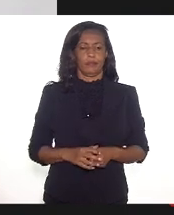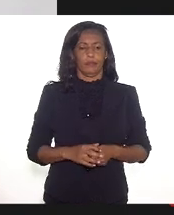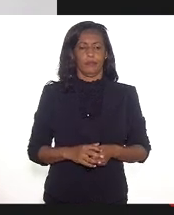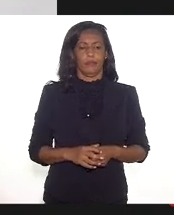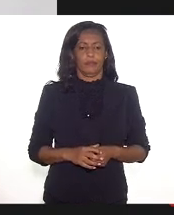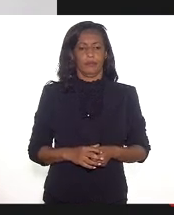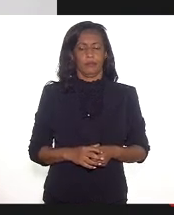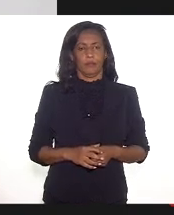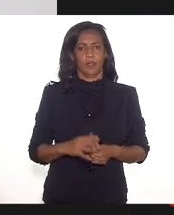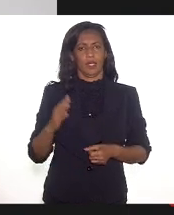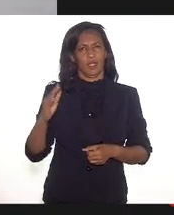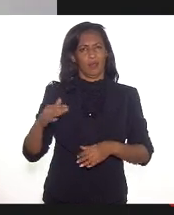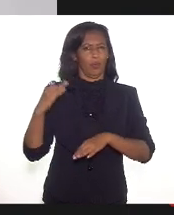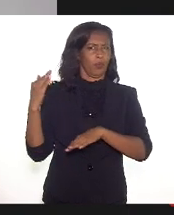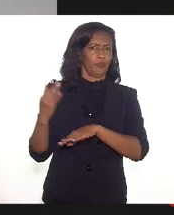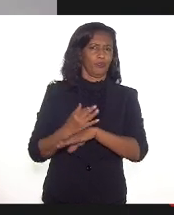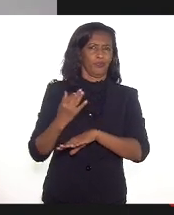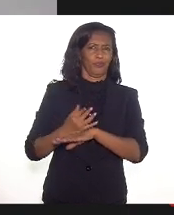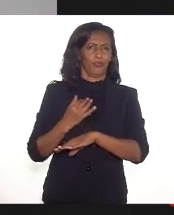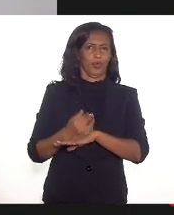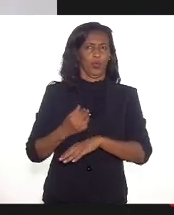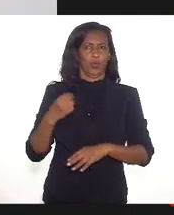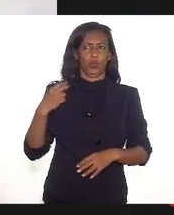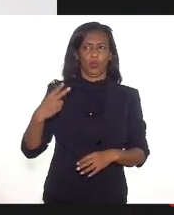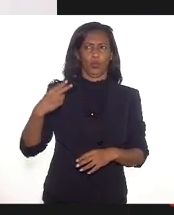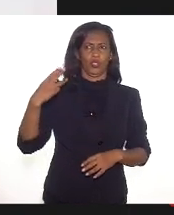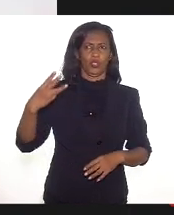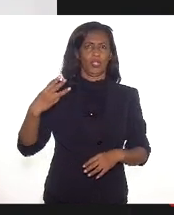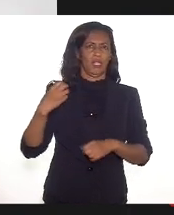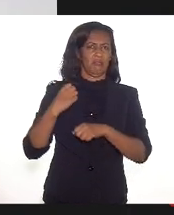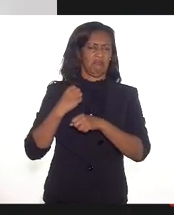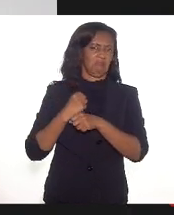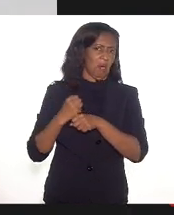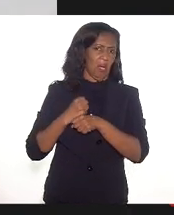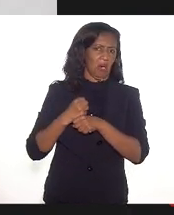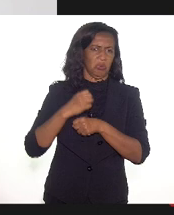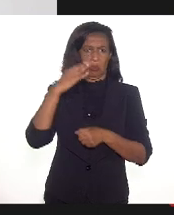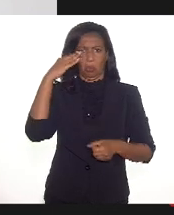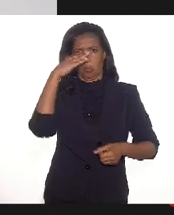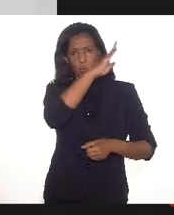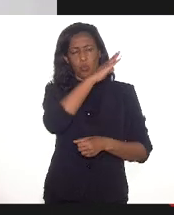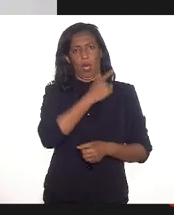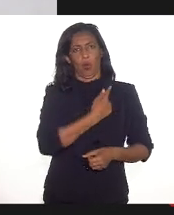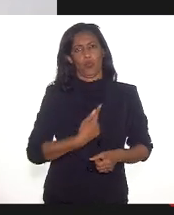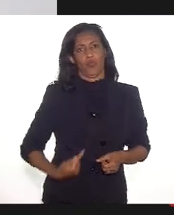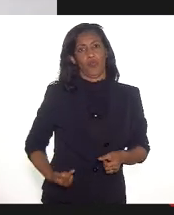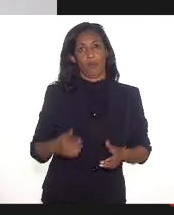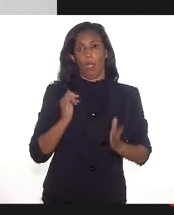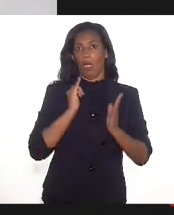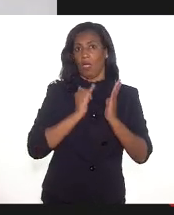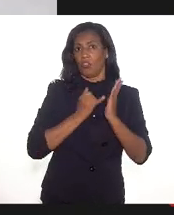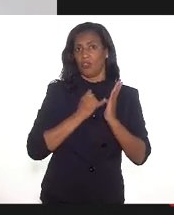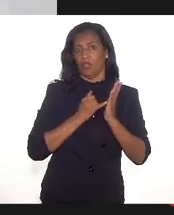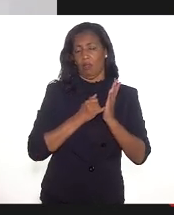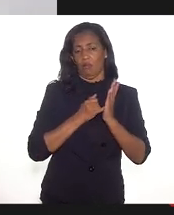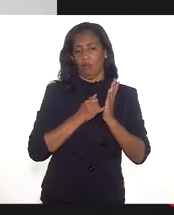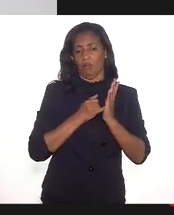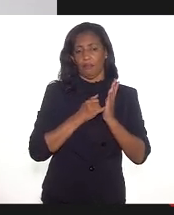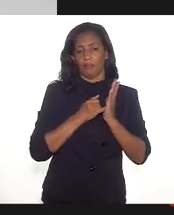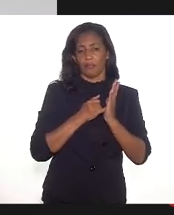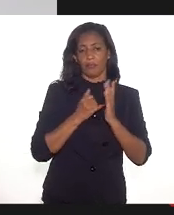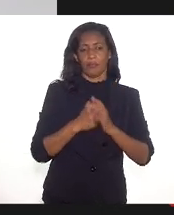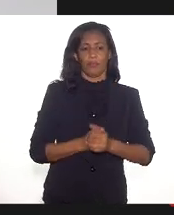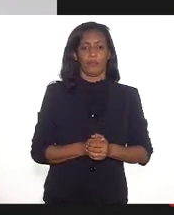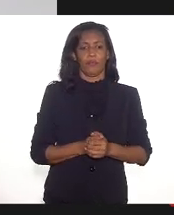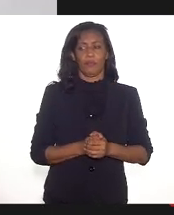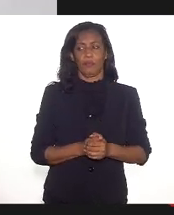levado ao extremo nesses últimos dois, três anos do governo Bolsonaro. Mas o edital é, digamos assim, um